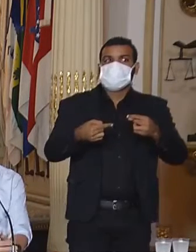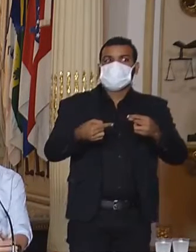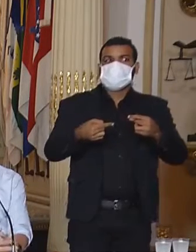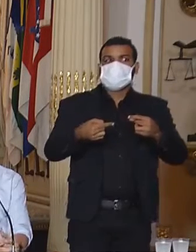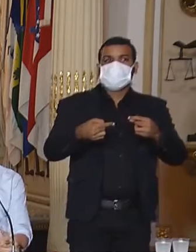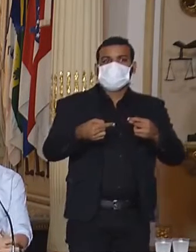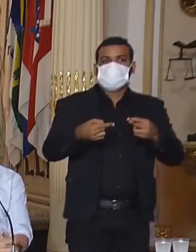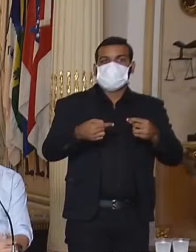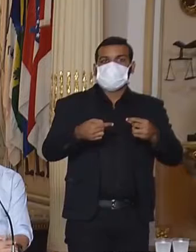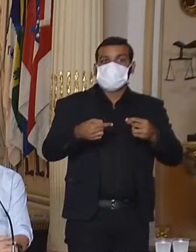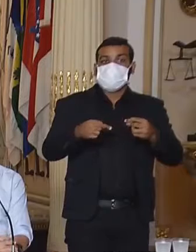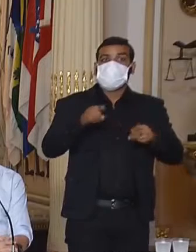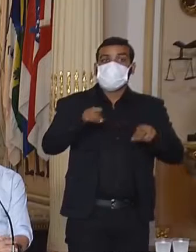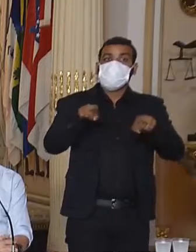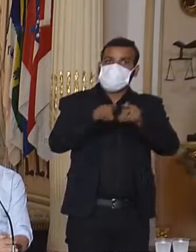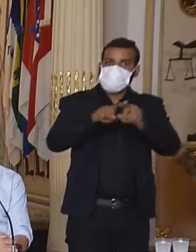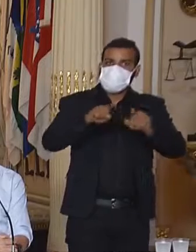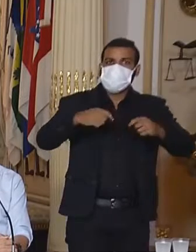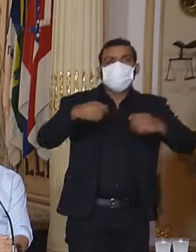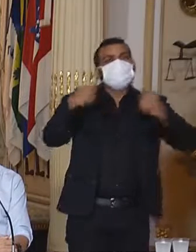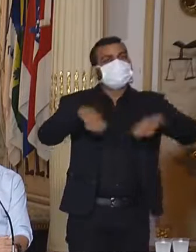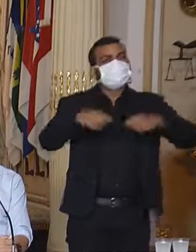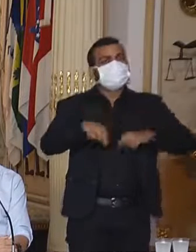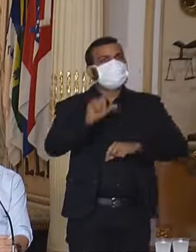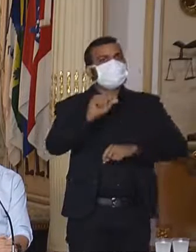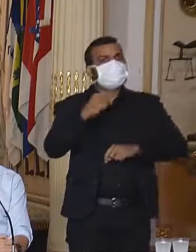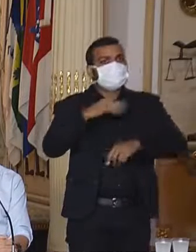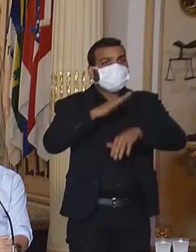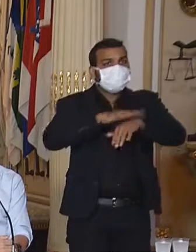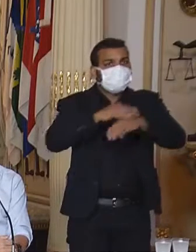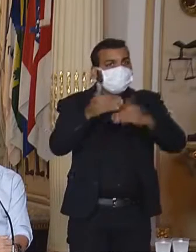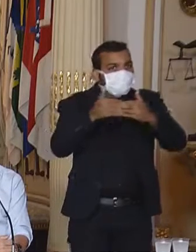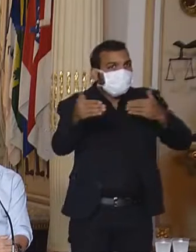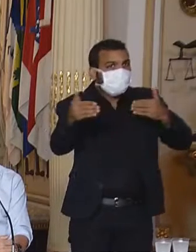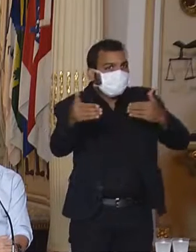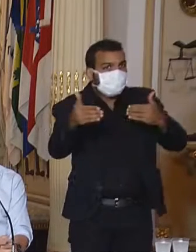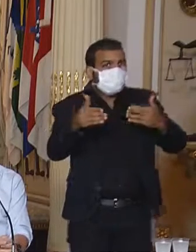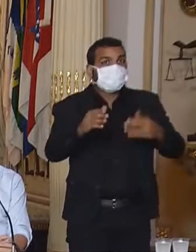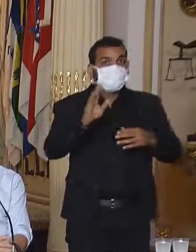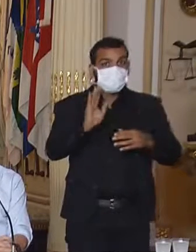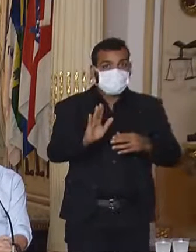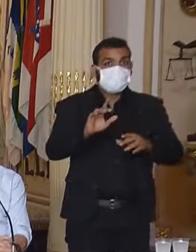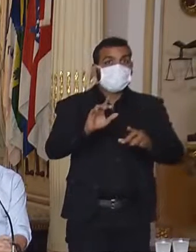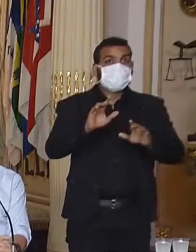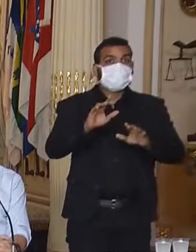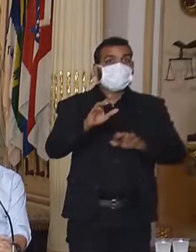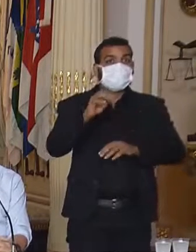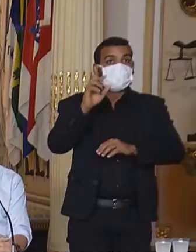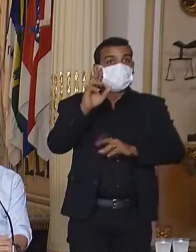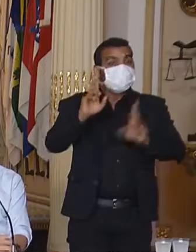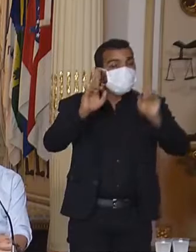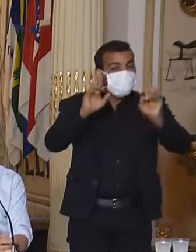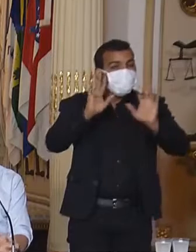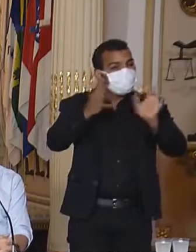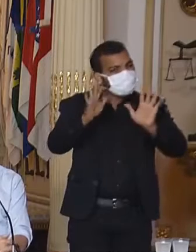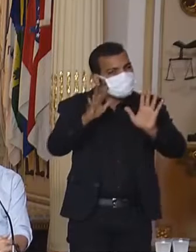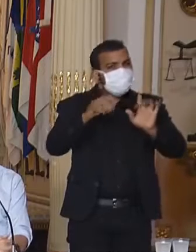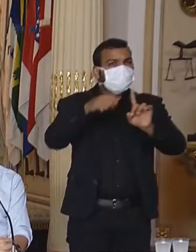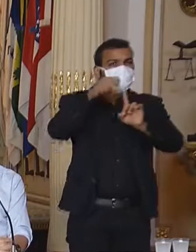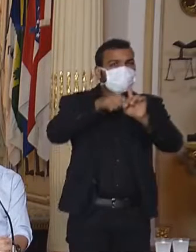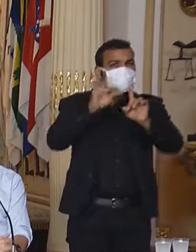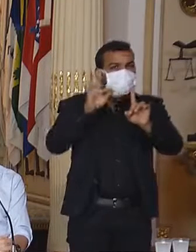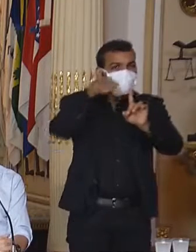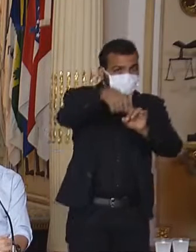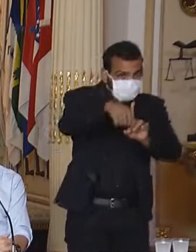E há uma necessidade de prazos um pouco maiores. Mas a nossa expectativa é que até o final do mês a gente